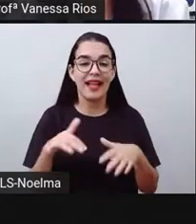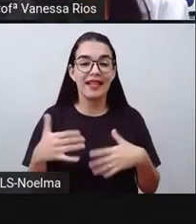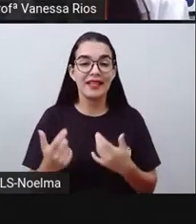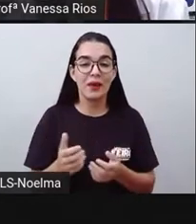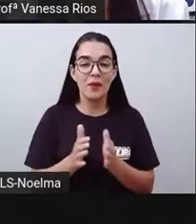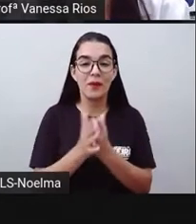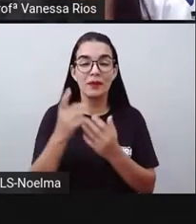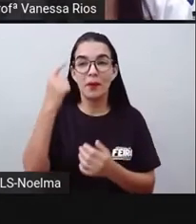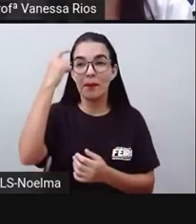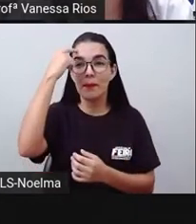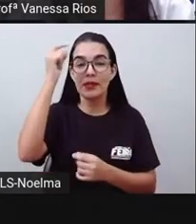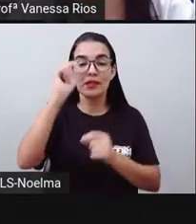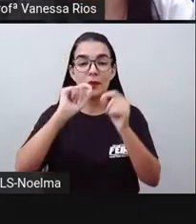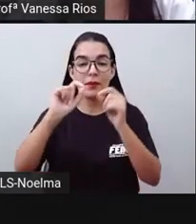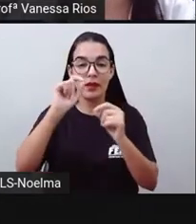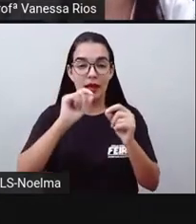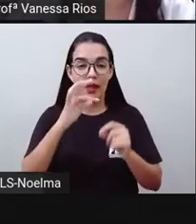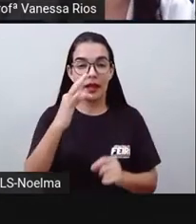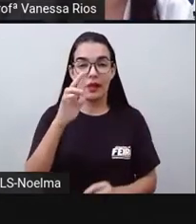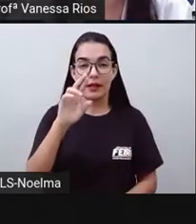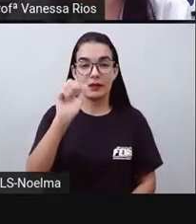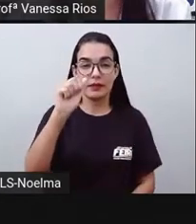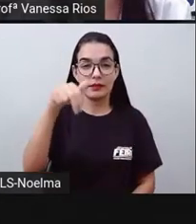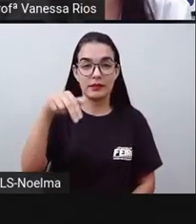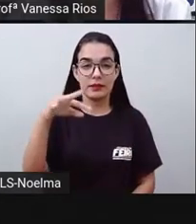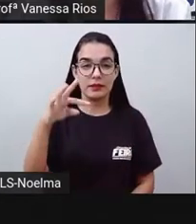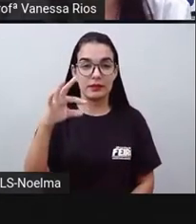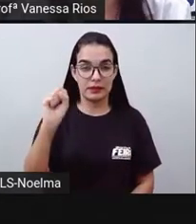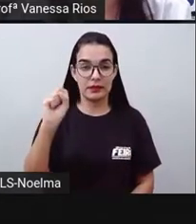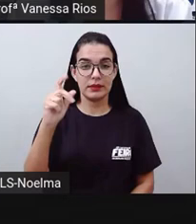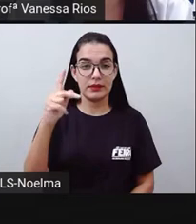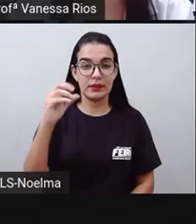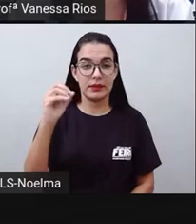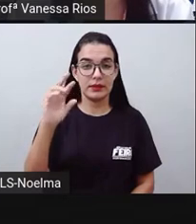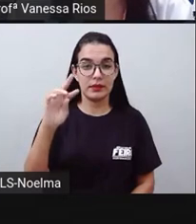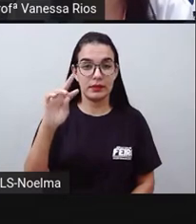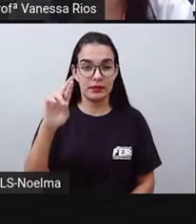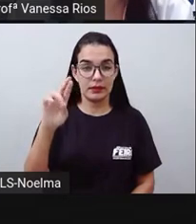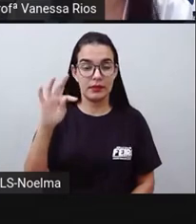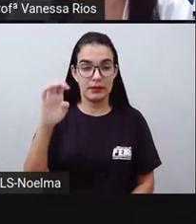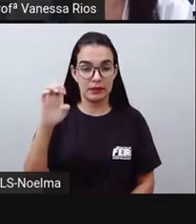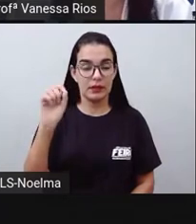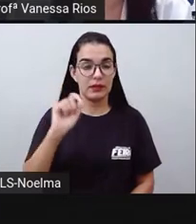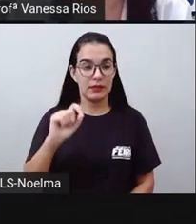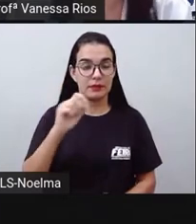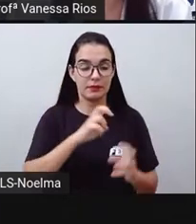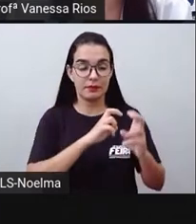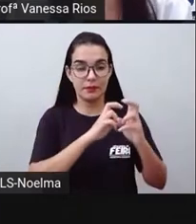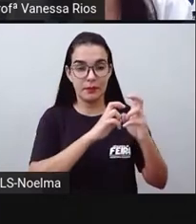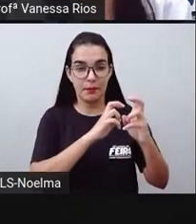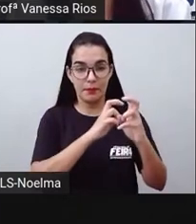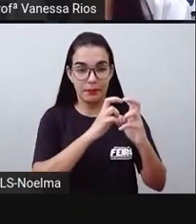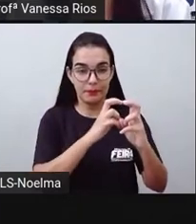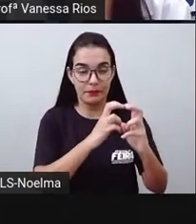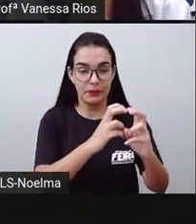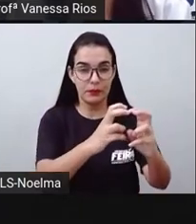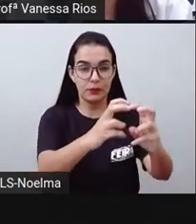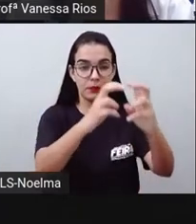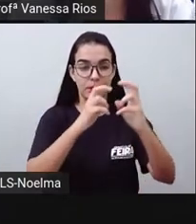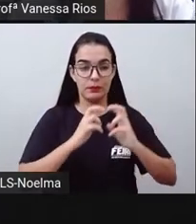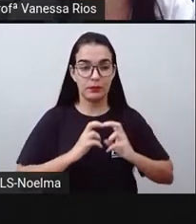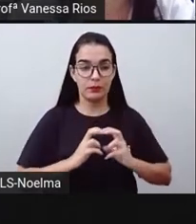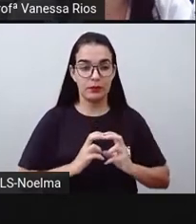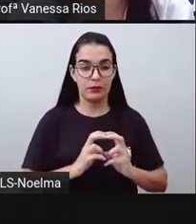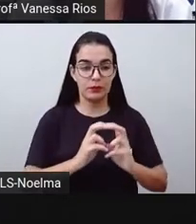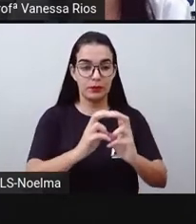gente pensa em transporte, a gente observa toda a movimentação necessária que as pessoas precisam desenvolver no